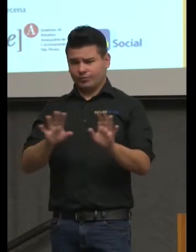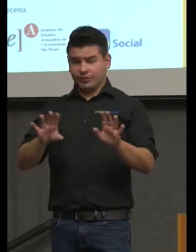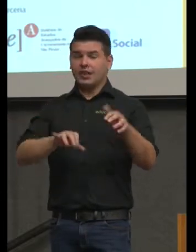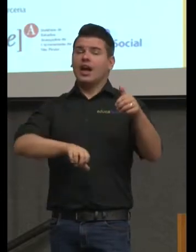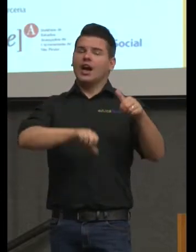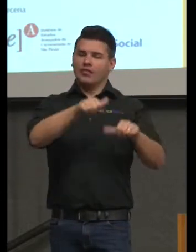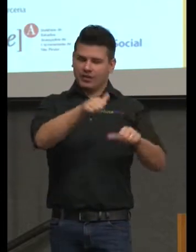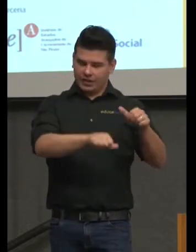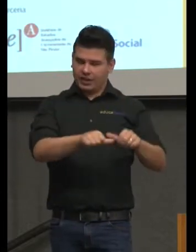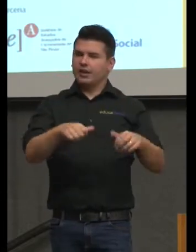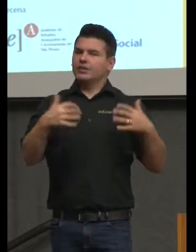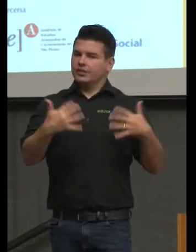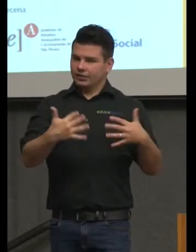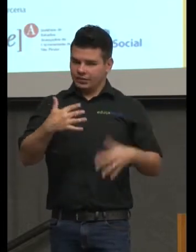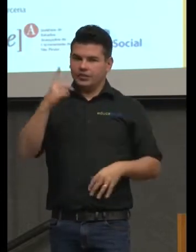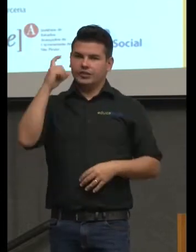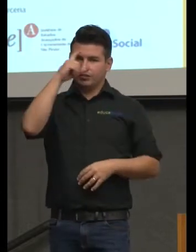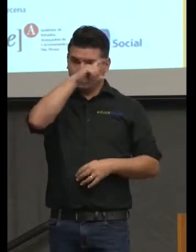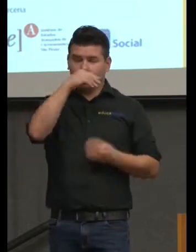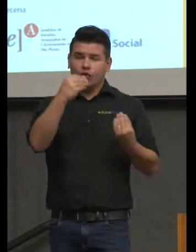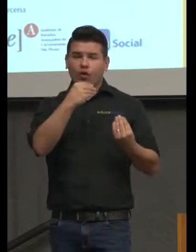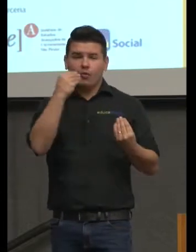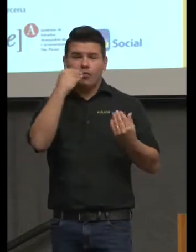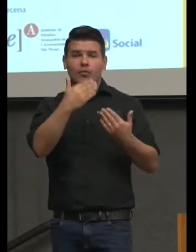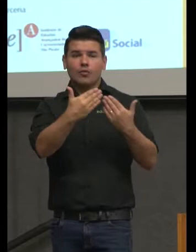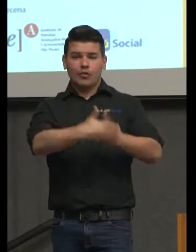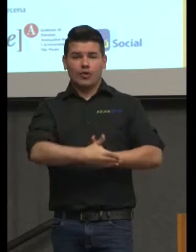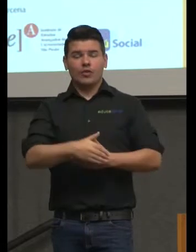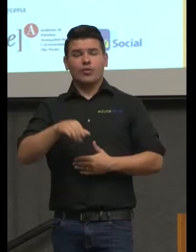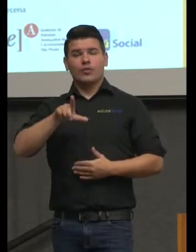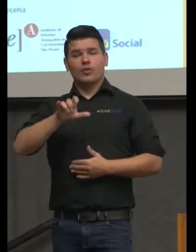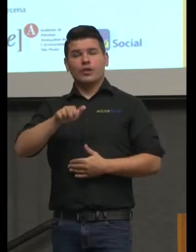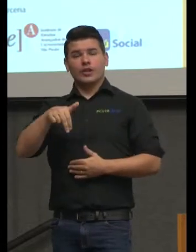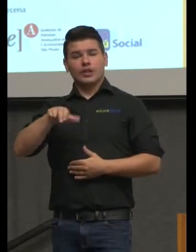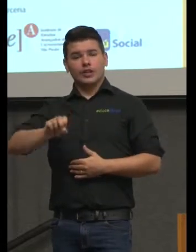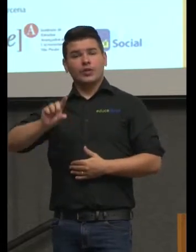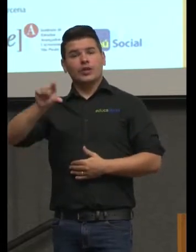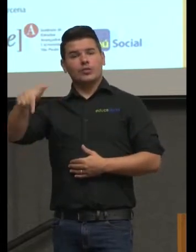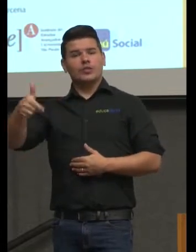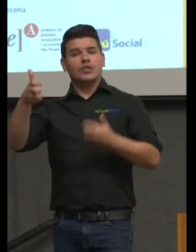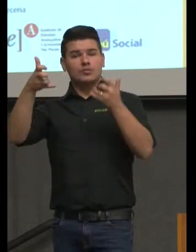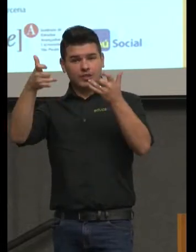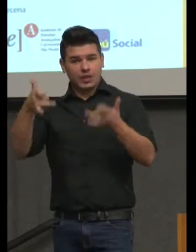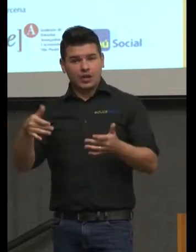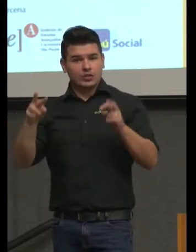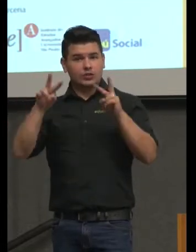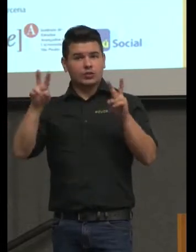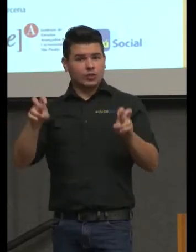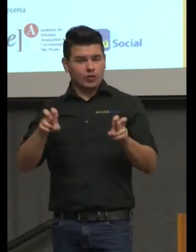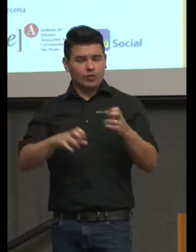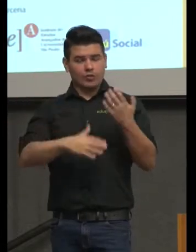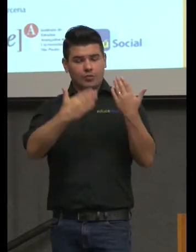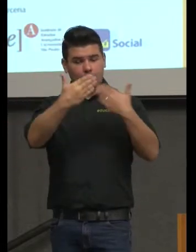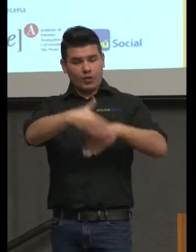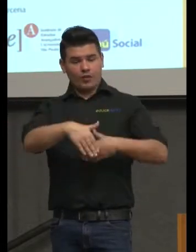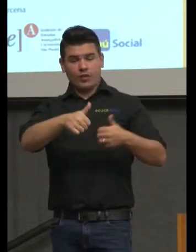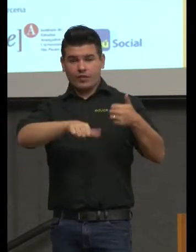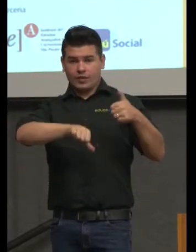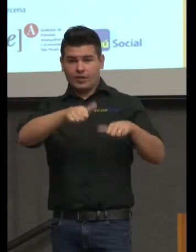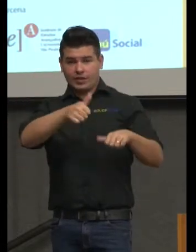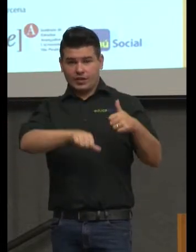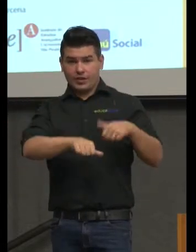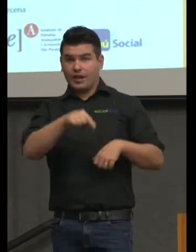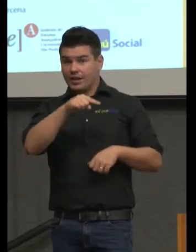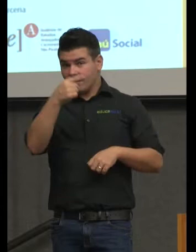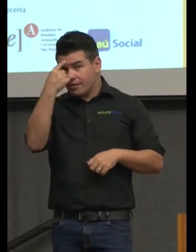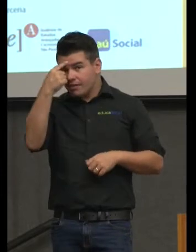A ideia de avaliação e o Lino vai nos falar sobre avaliação logo em seguida e ele manja disso. A ideia de avaliação é